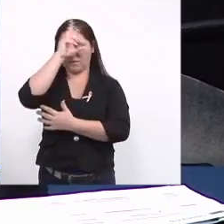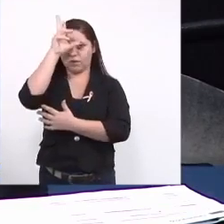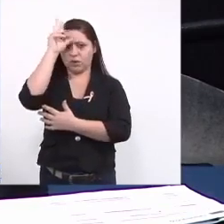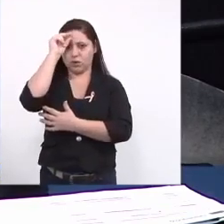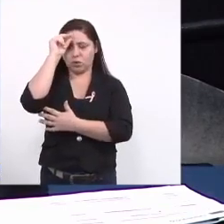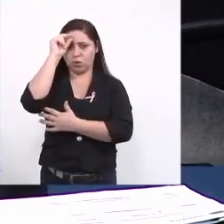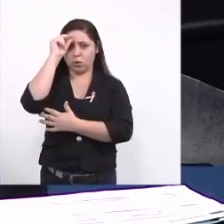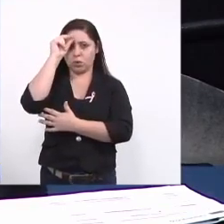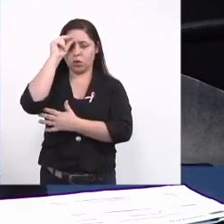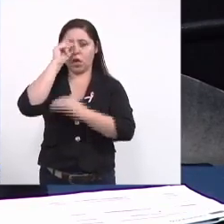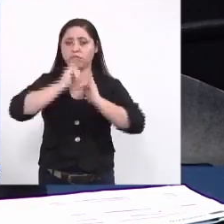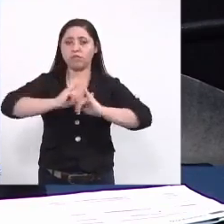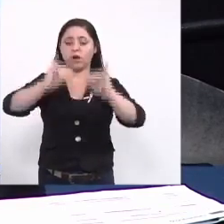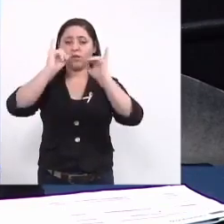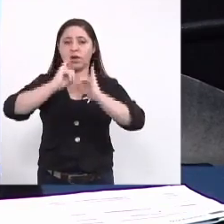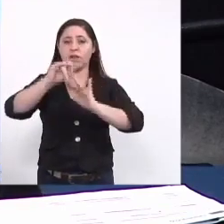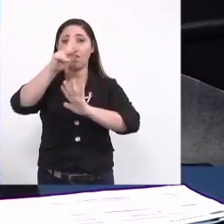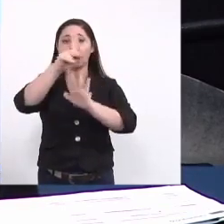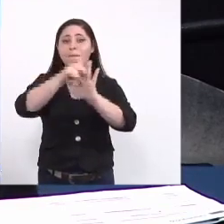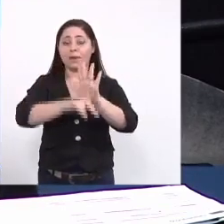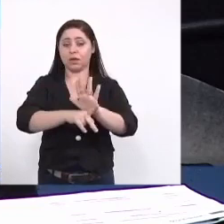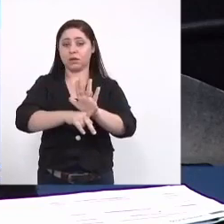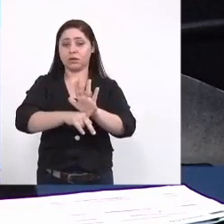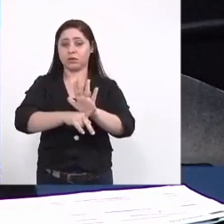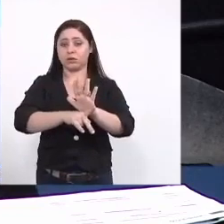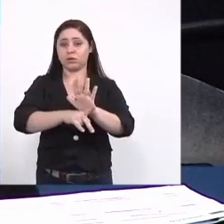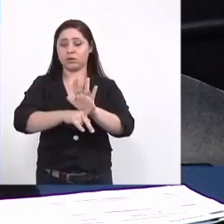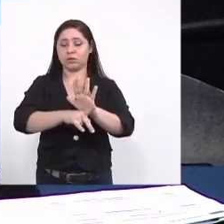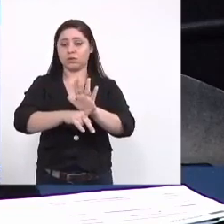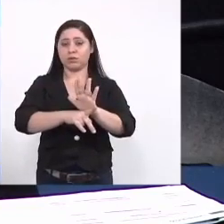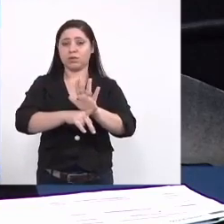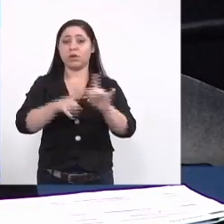publicarem os planos e que também